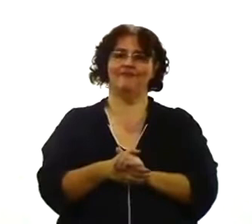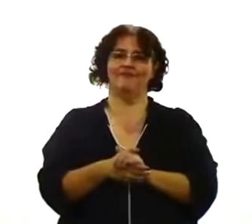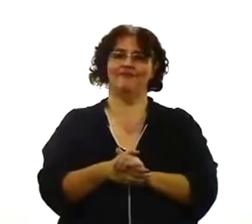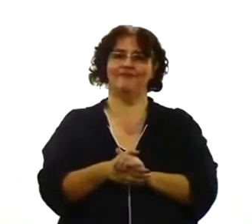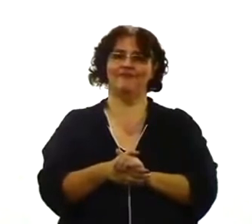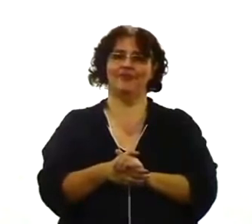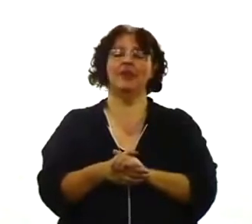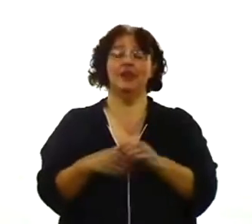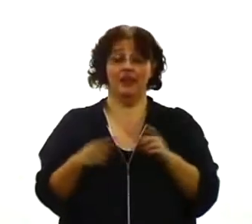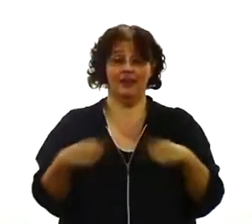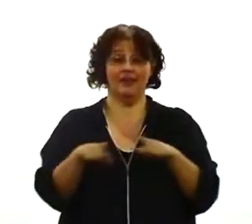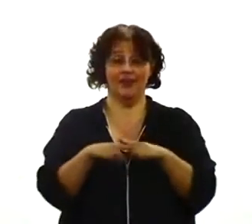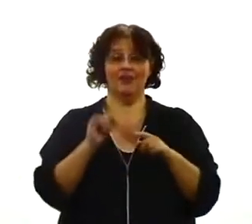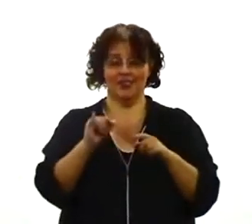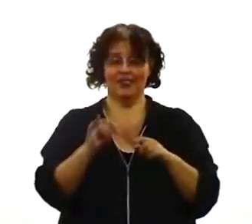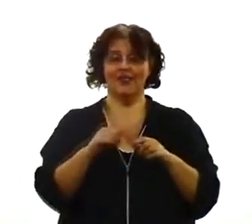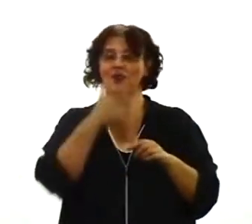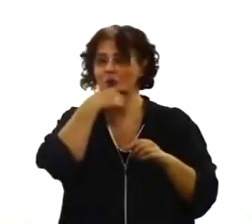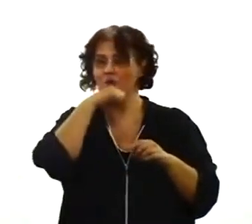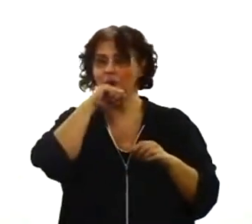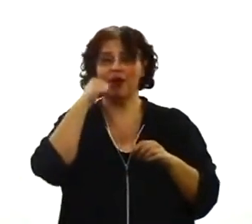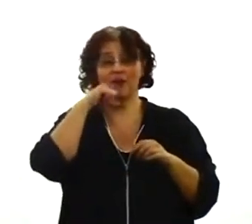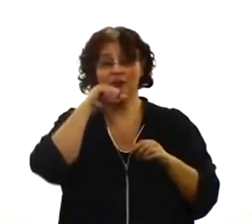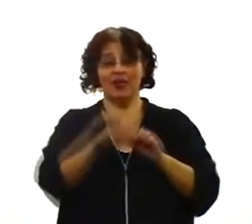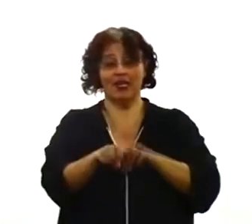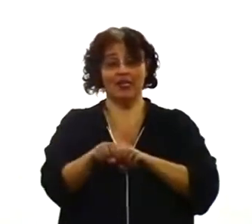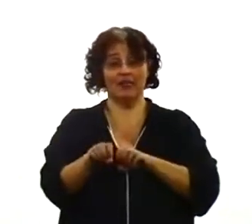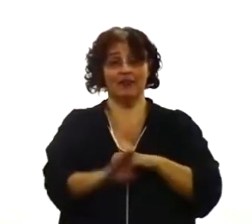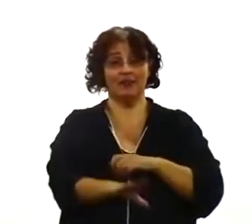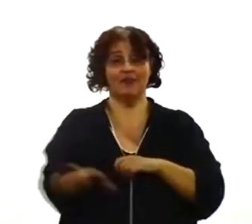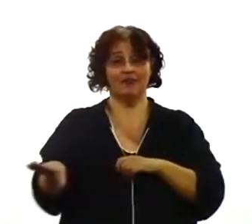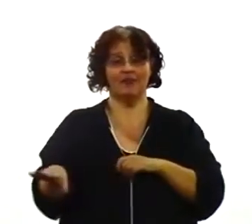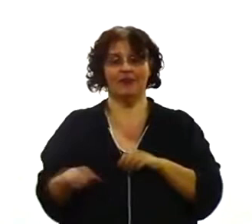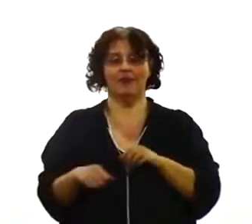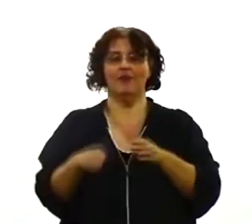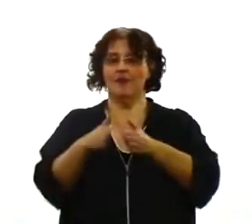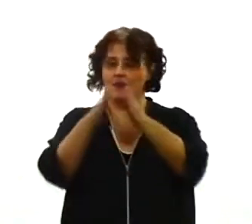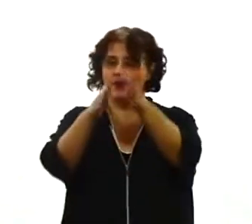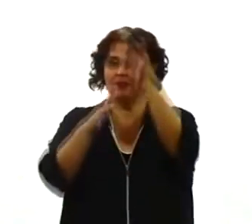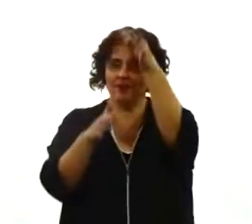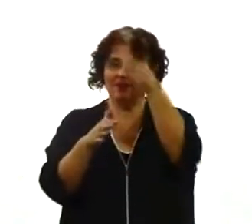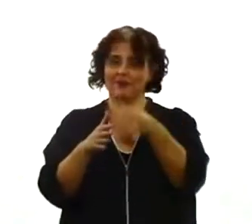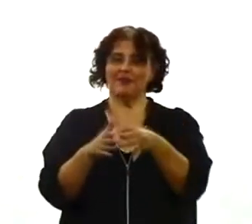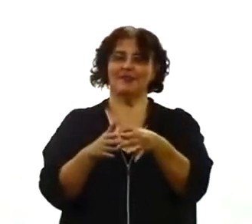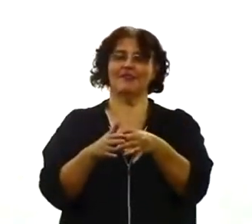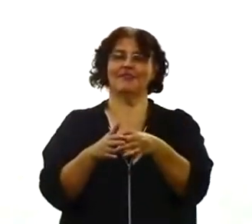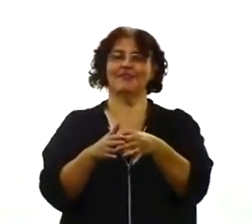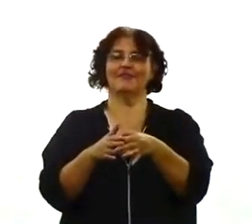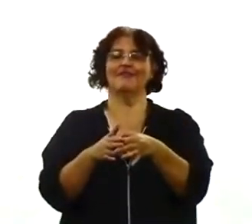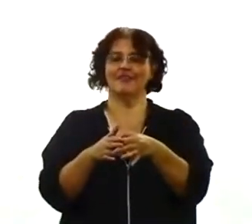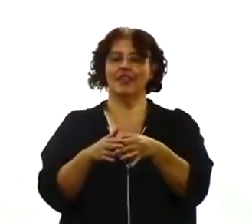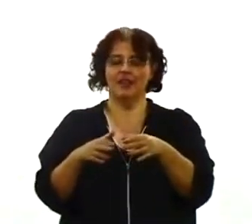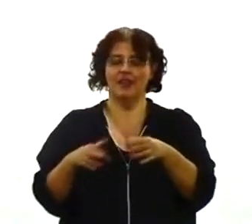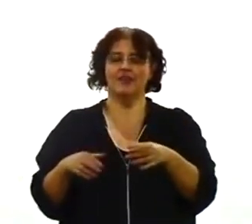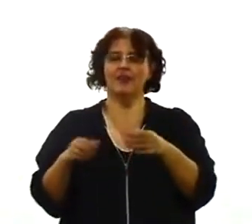graça de Deus. A vida de Deus. Sabe o que vai acontecer? Quando ele tem uma idade já possível.